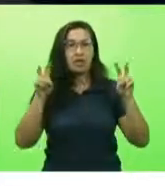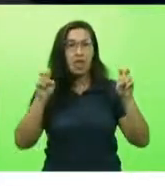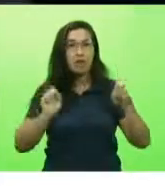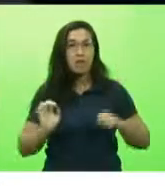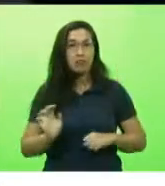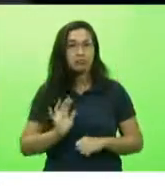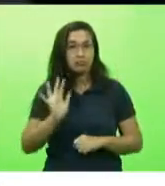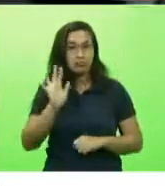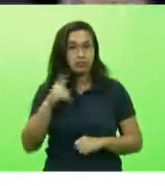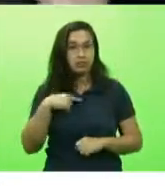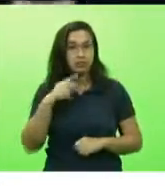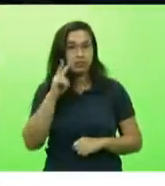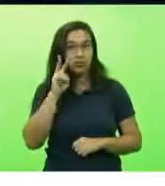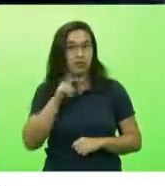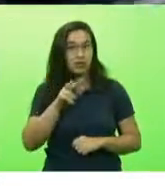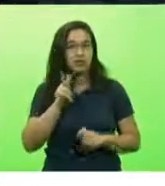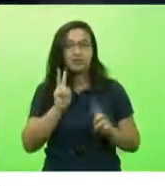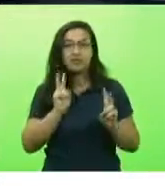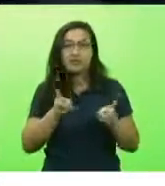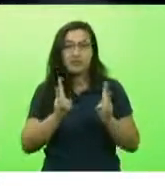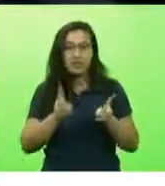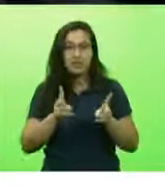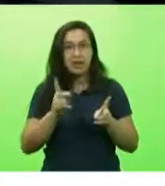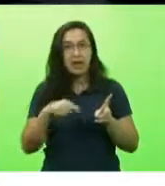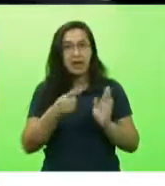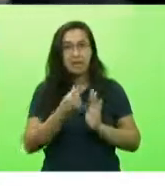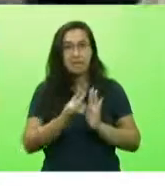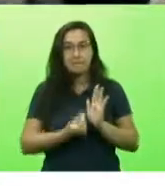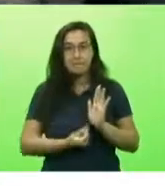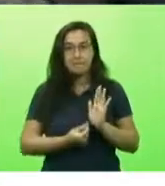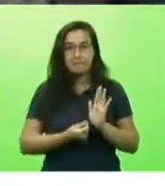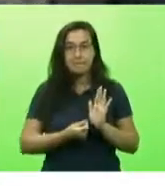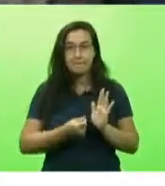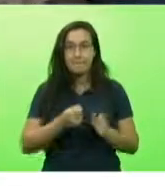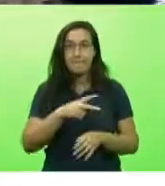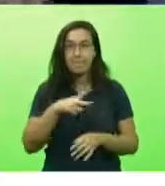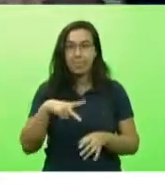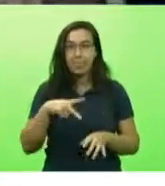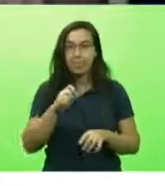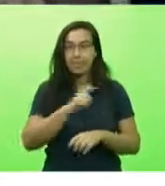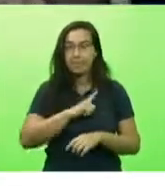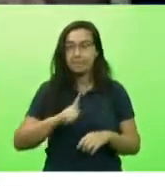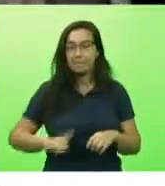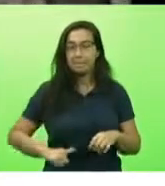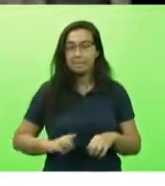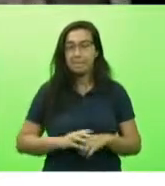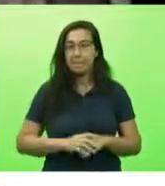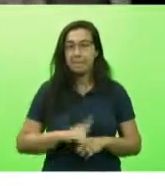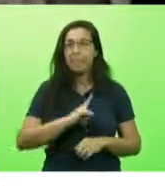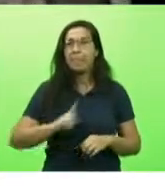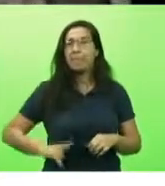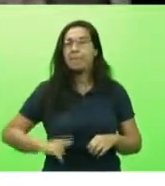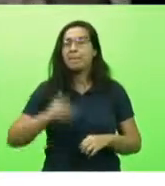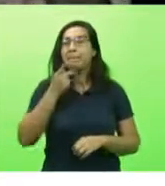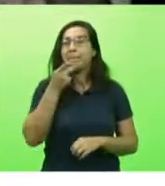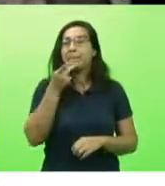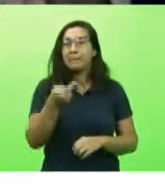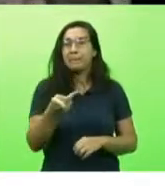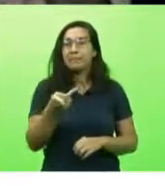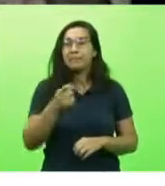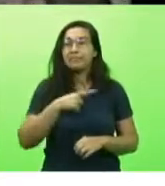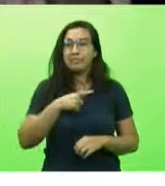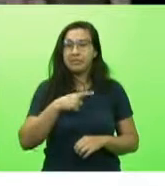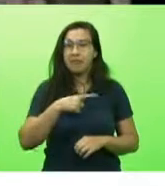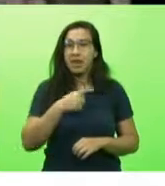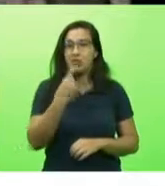eu acompanho bastante, que são as contas públicas do governo estadual. O governador falou que nós tivemos um superávit de